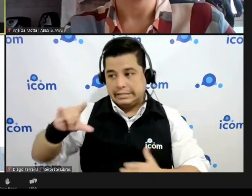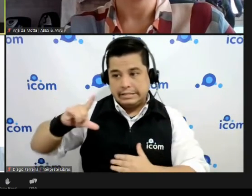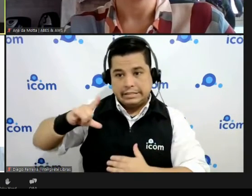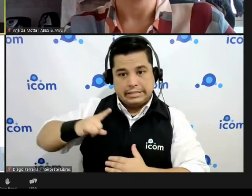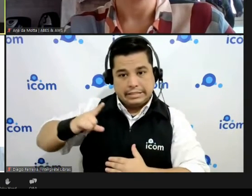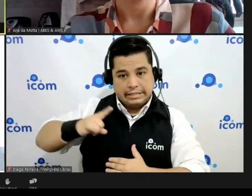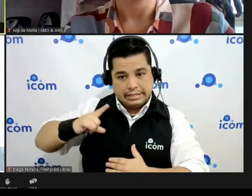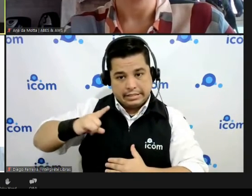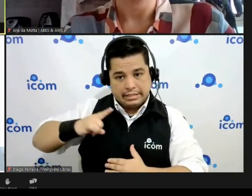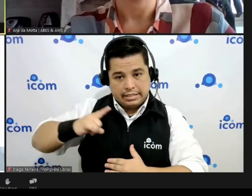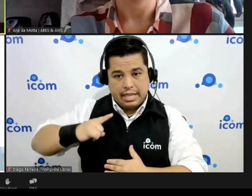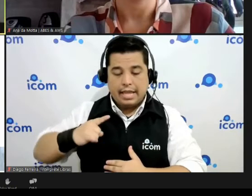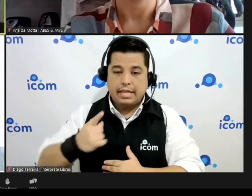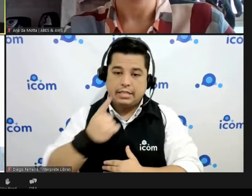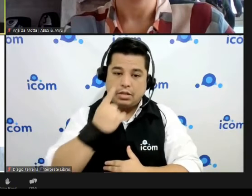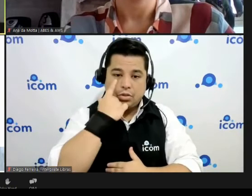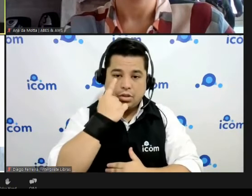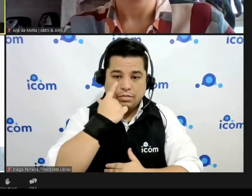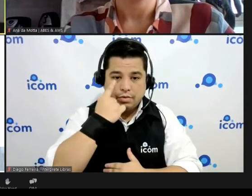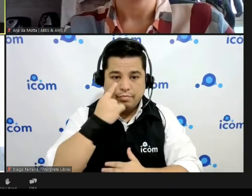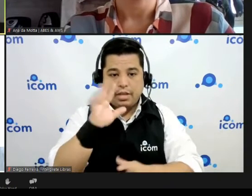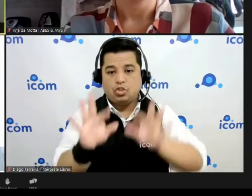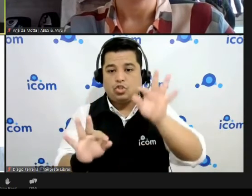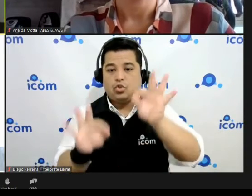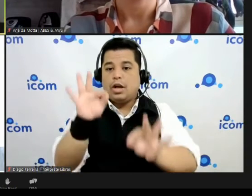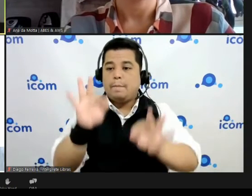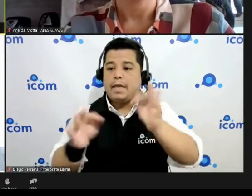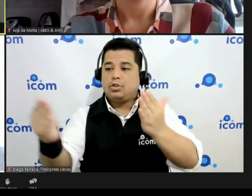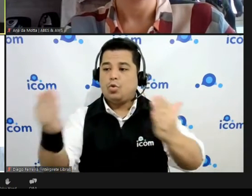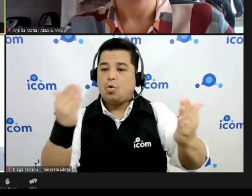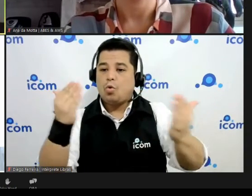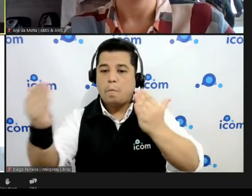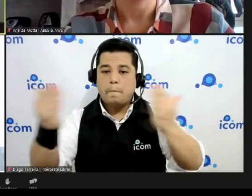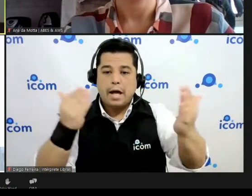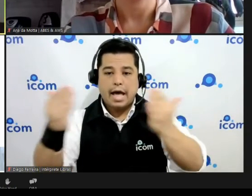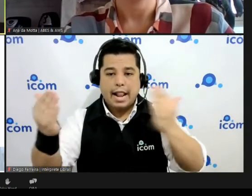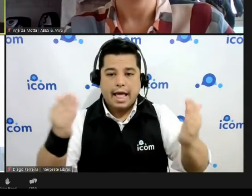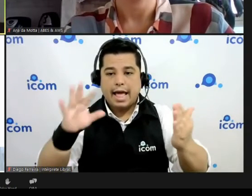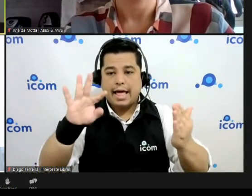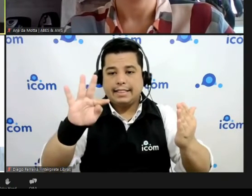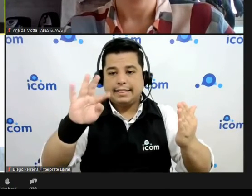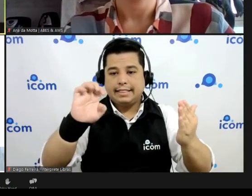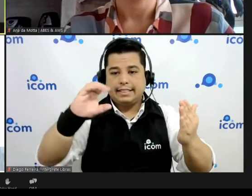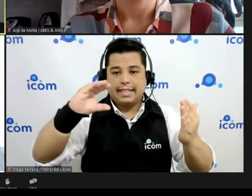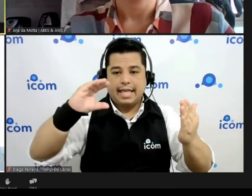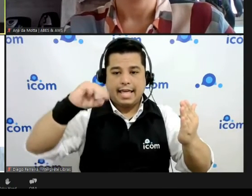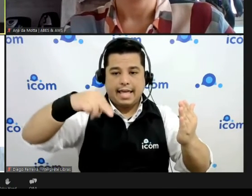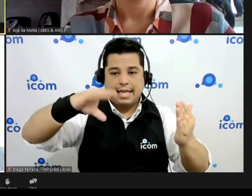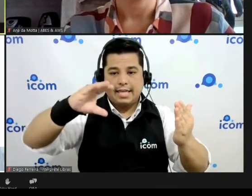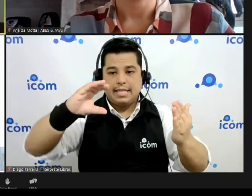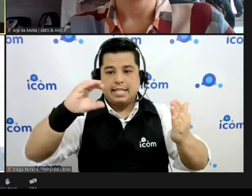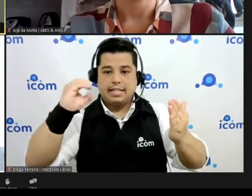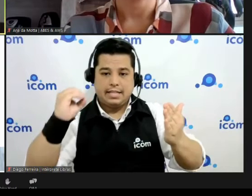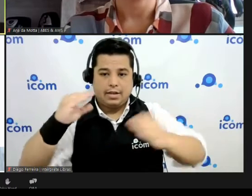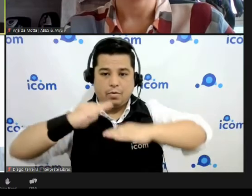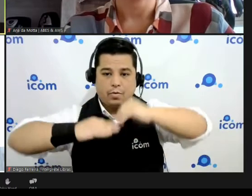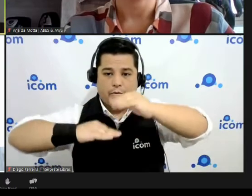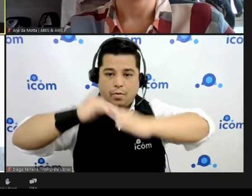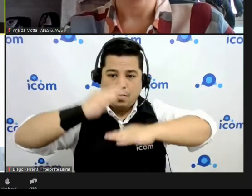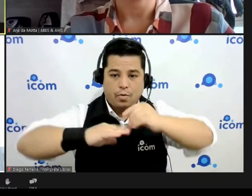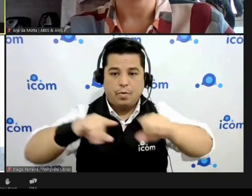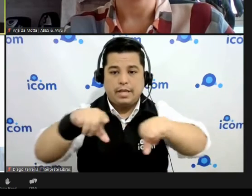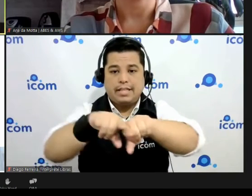para um julgamento de técnica e preço e aí se eu estou partindo para um julgamento de técnica e preço eu vou ter que fazer